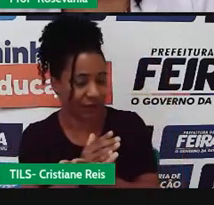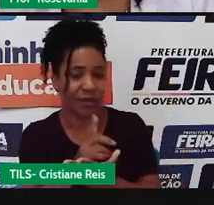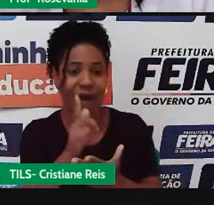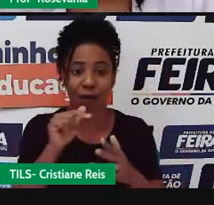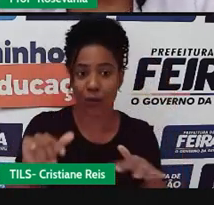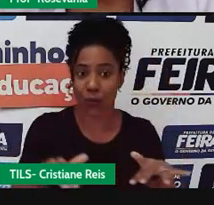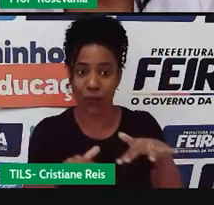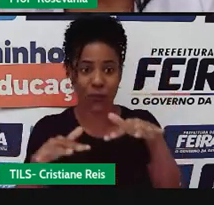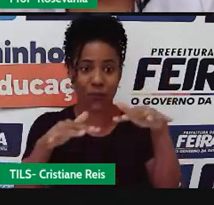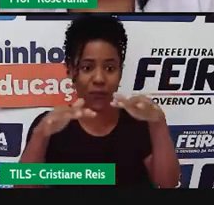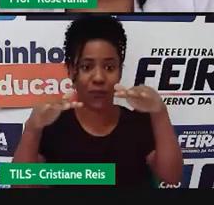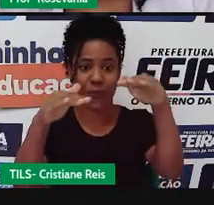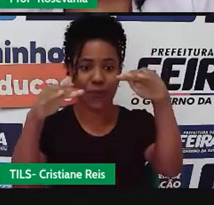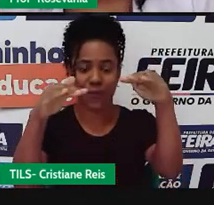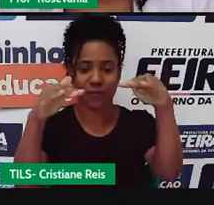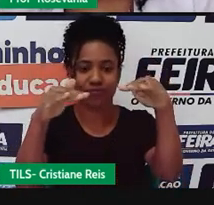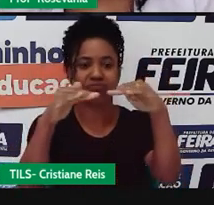volume, né,